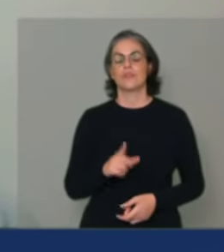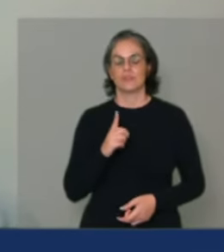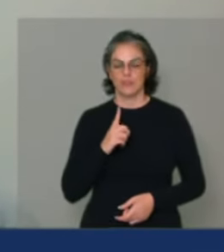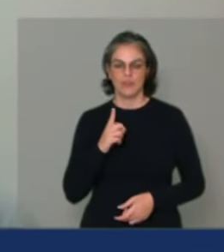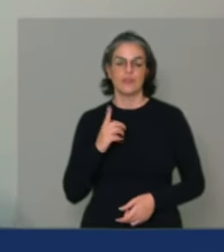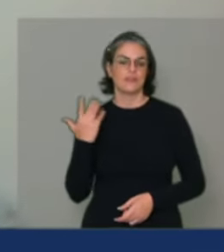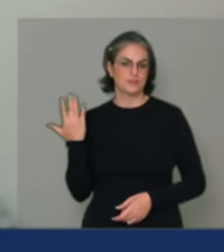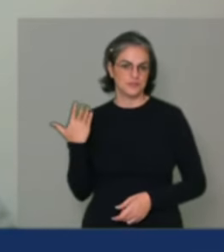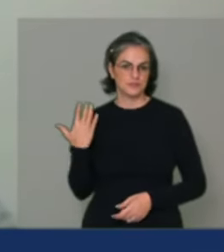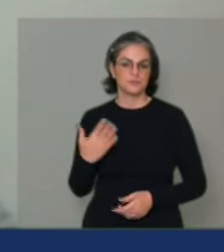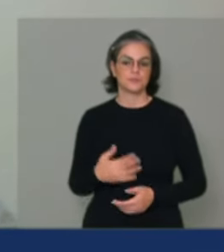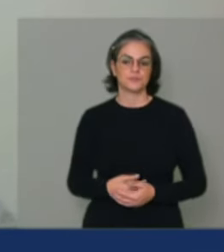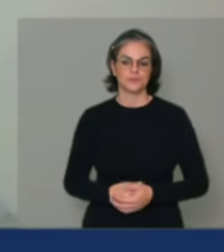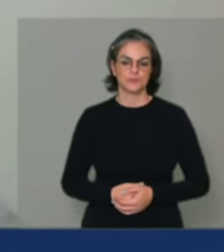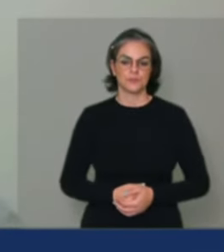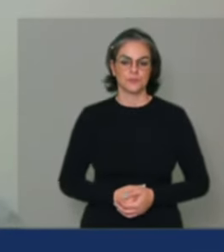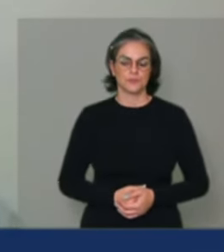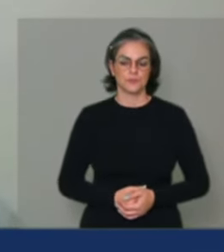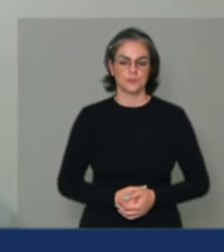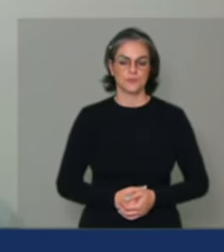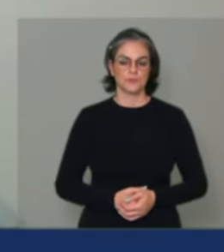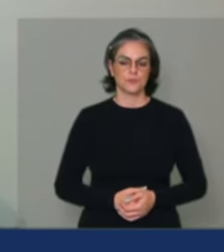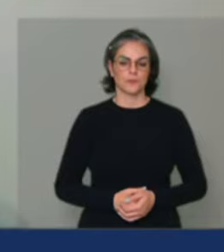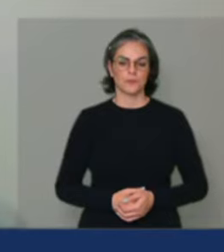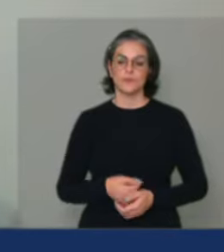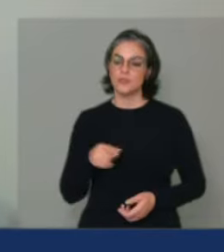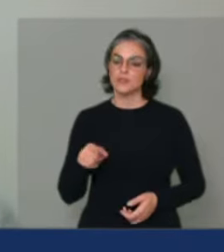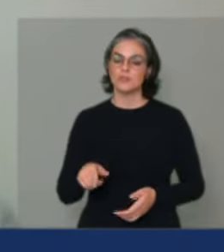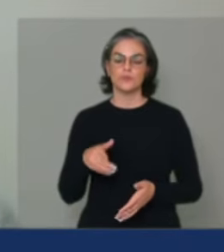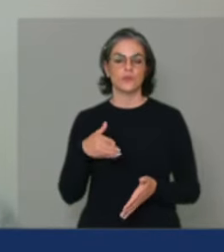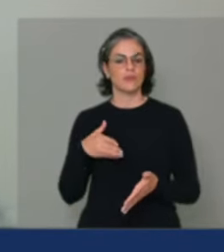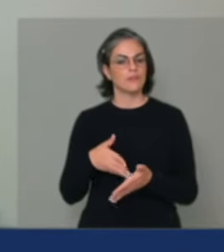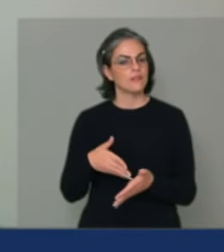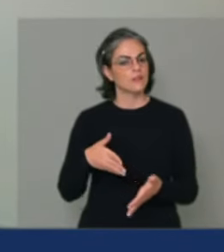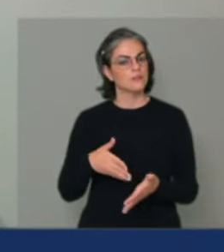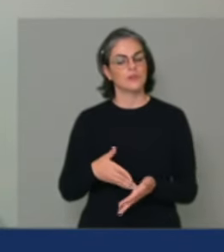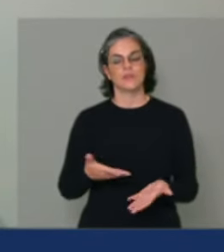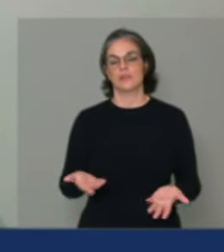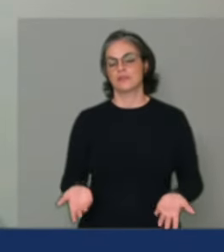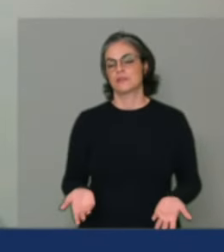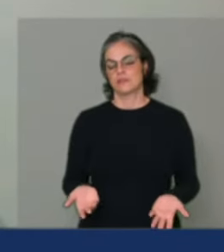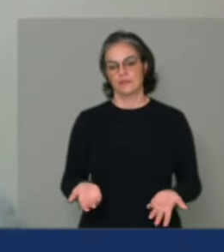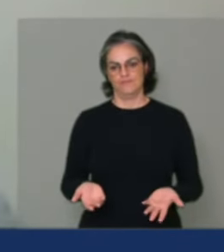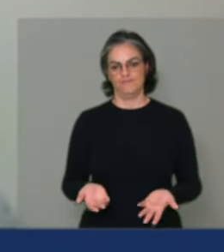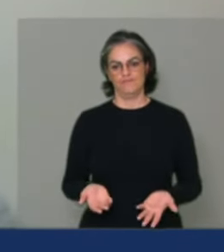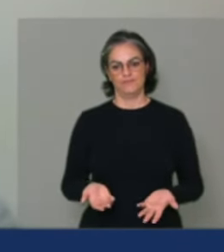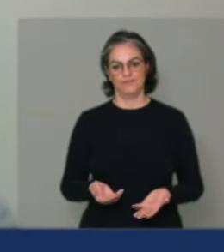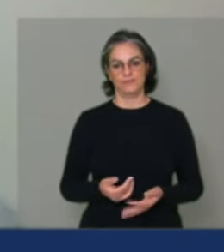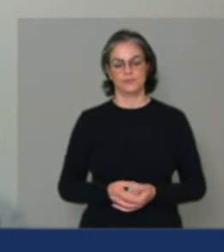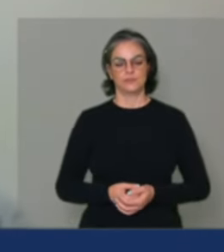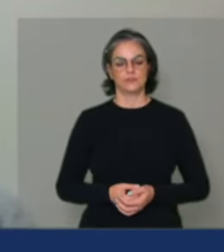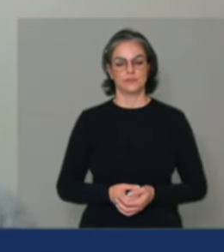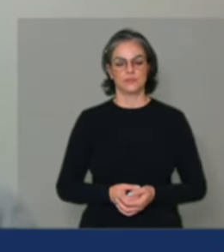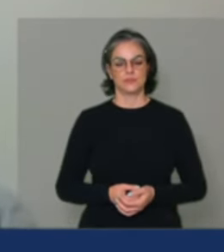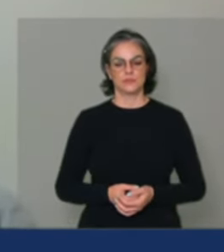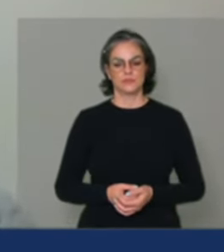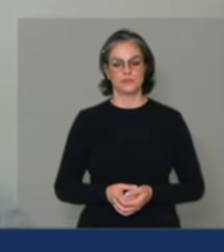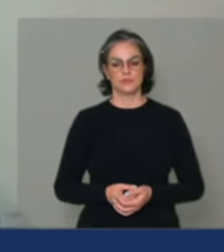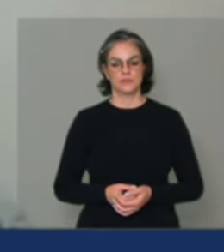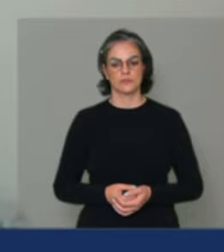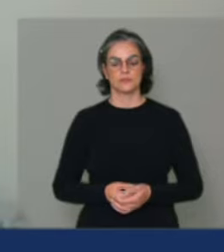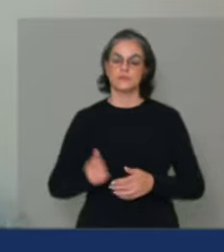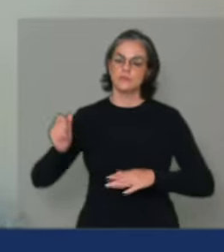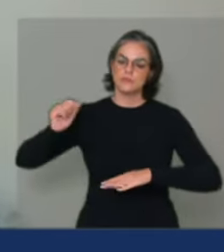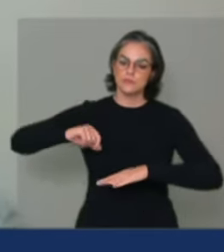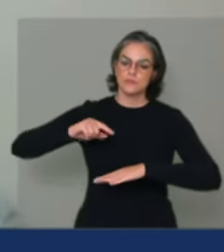que tem limitado o avanço na produção dos alimentos e desenvolvimento, seja, sempre, né, no final da safra, quando está